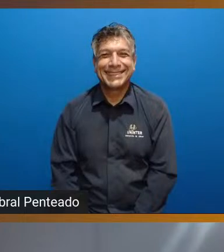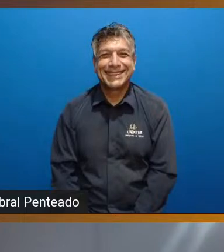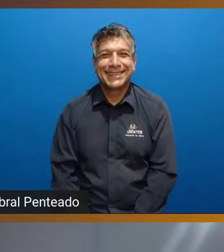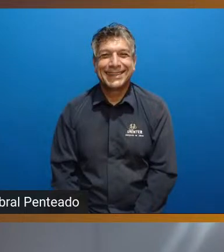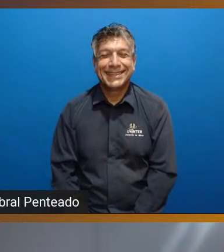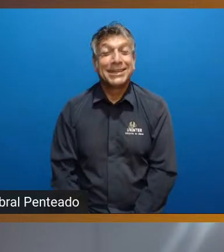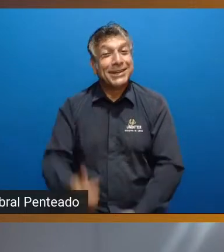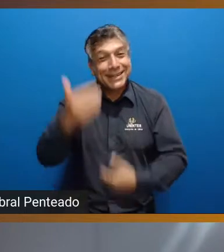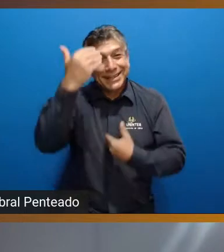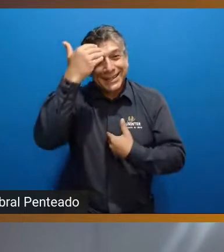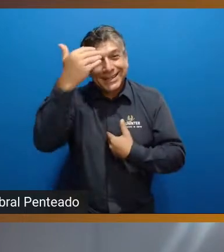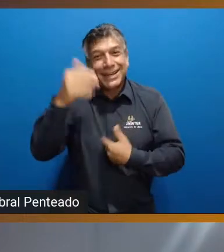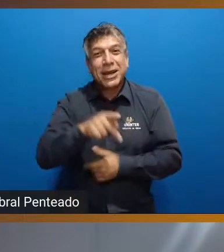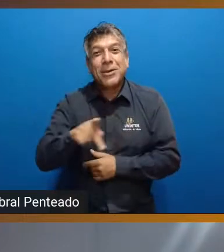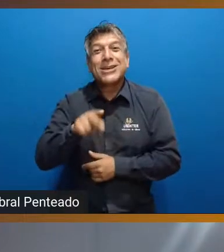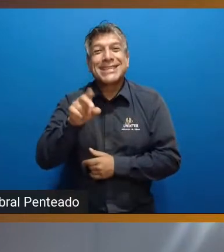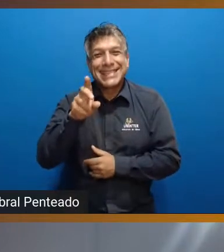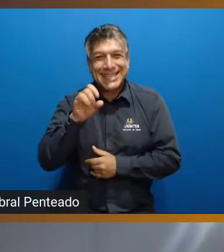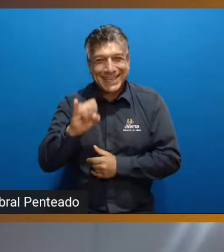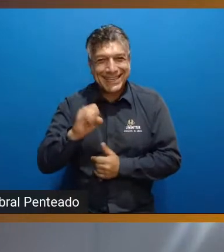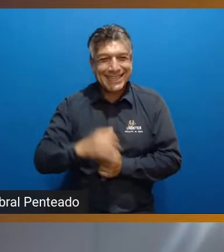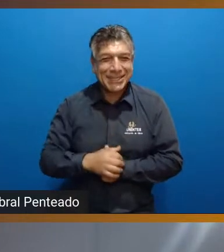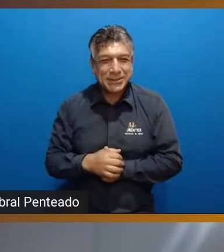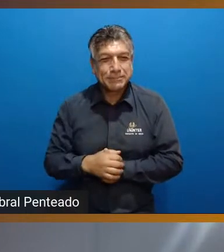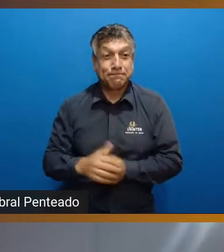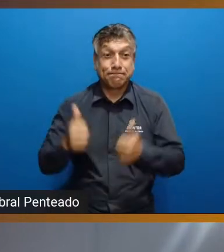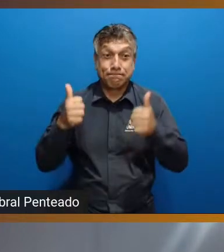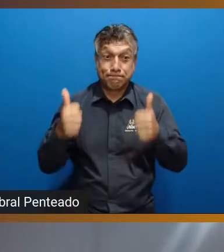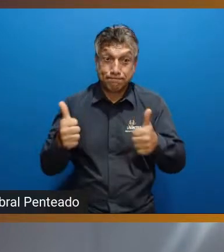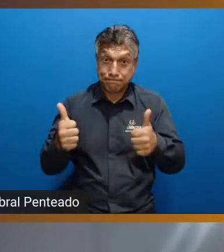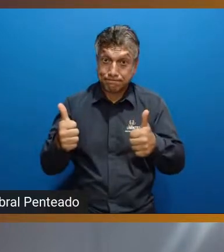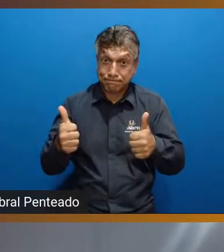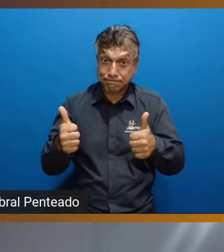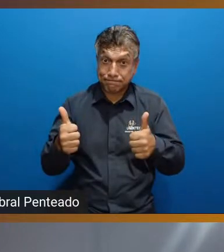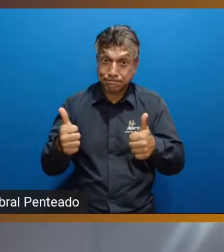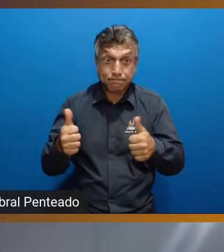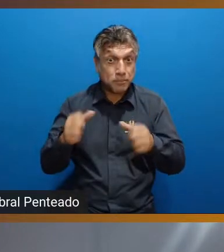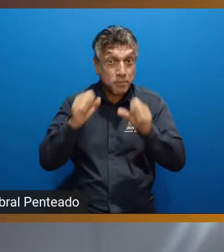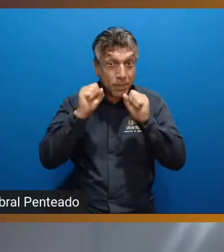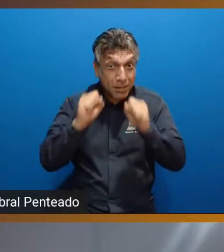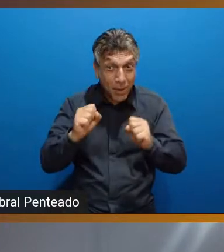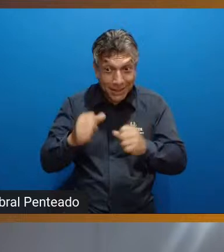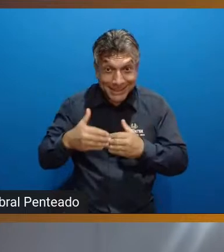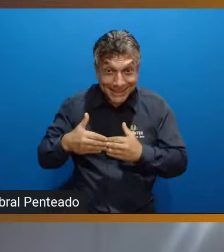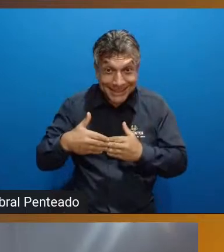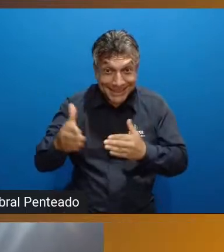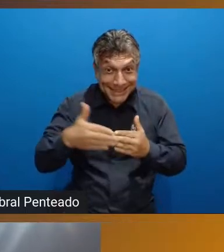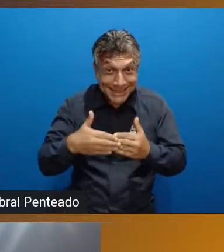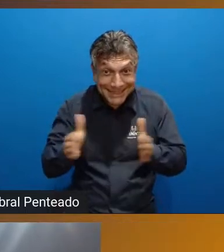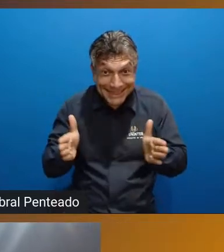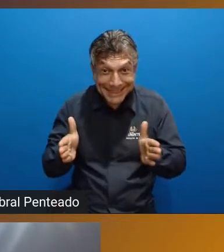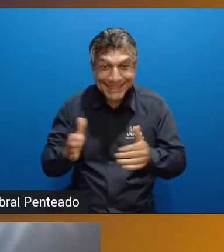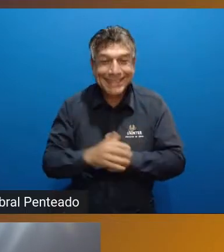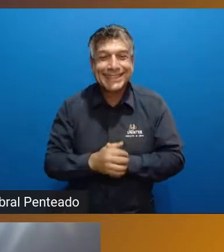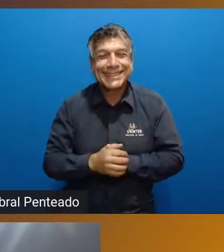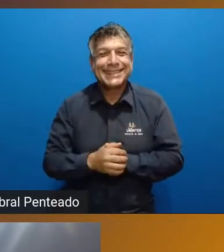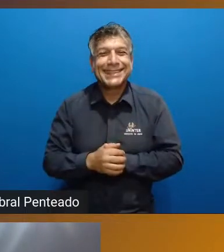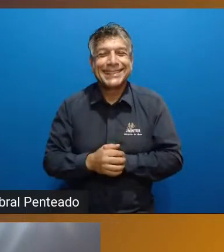Obrigado, professor Sidney. Bom, então, podemos dar continuidade às nossas